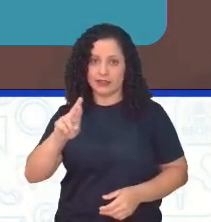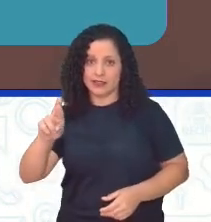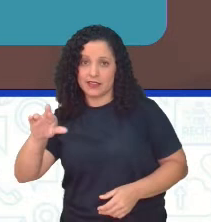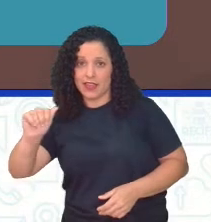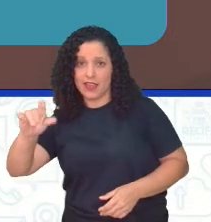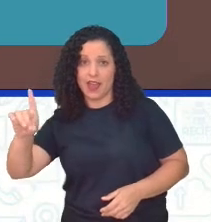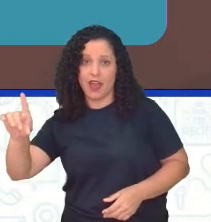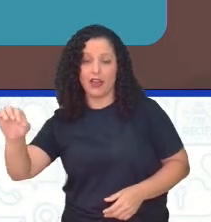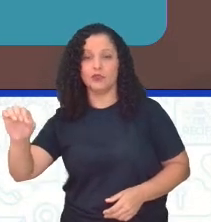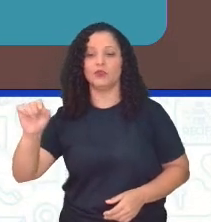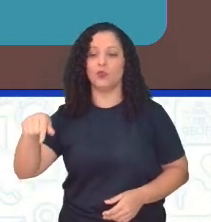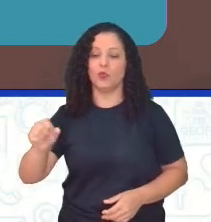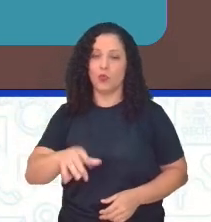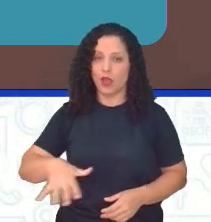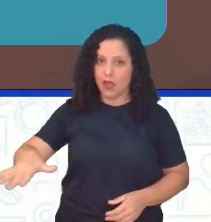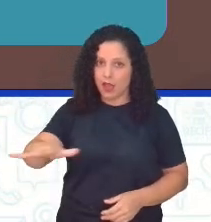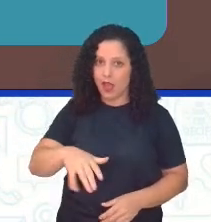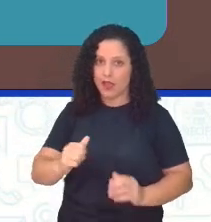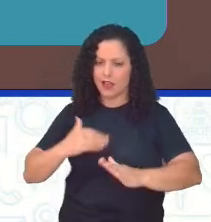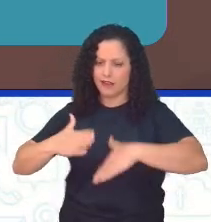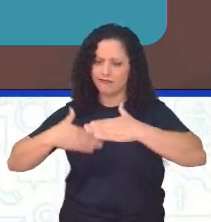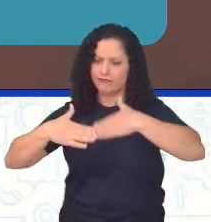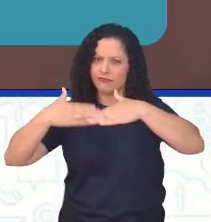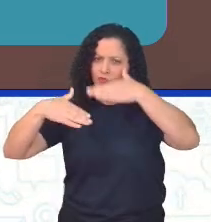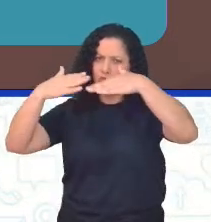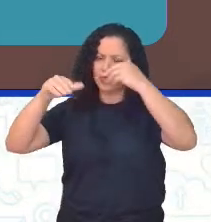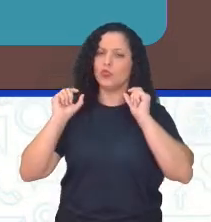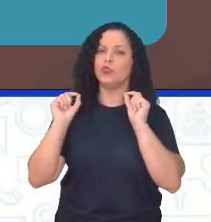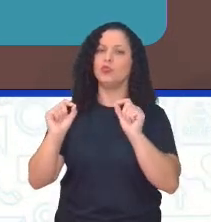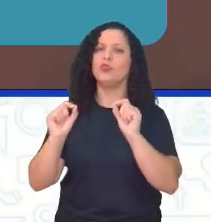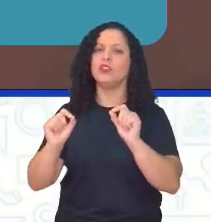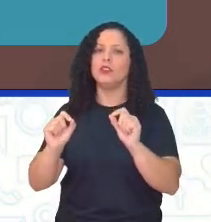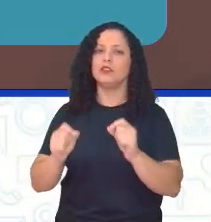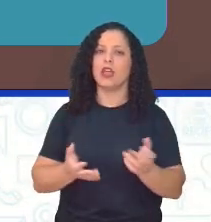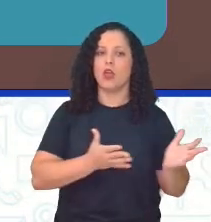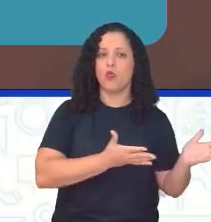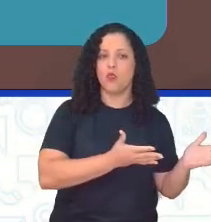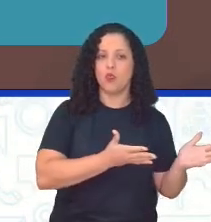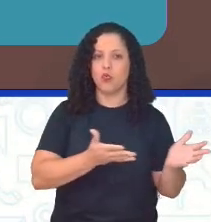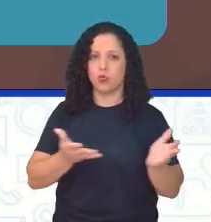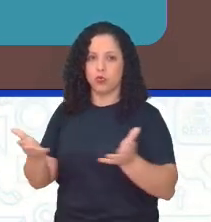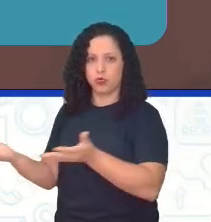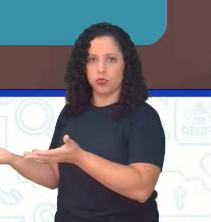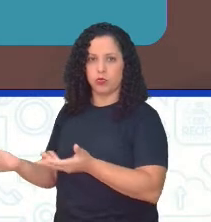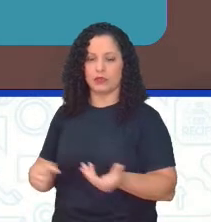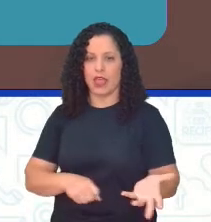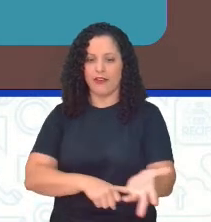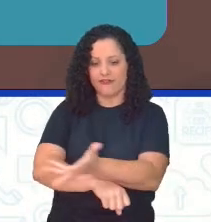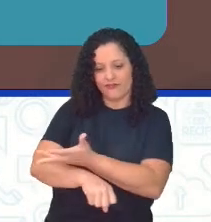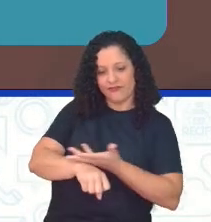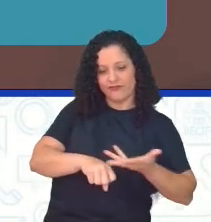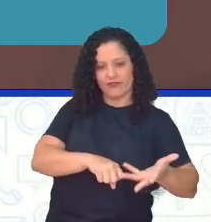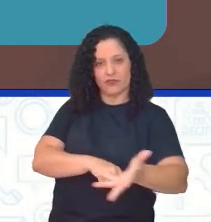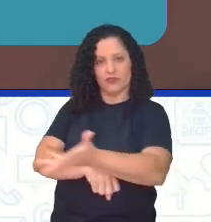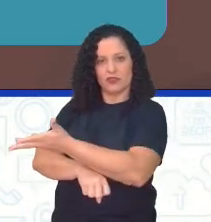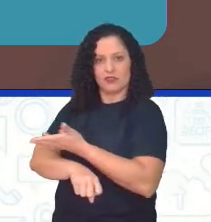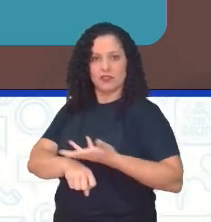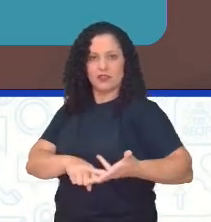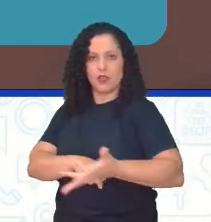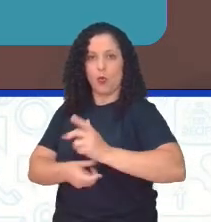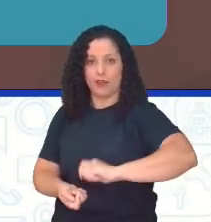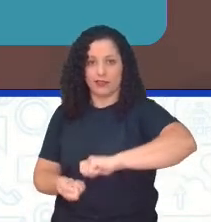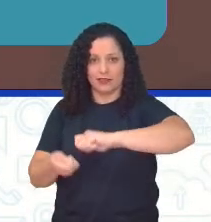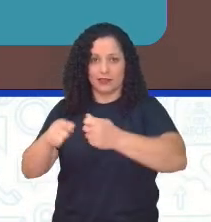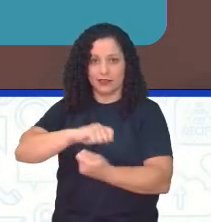que evoluiu, professor Gilson. Evoluiu na evolução da vegetação ali, na adaptação ao ambiente, né?